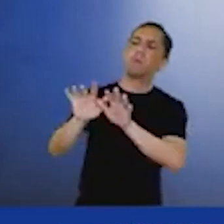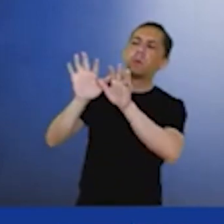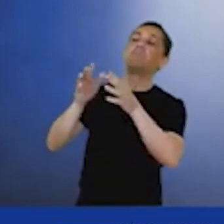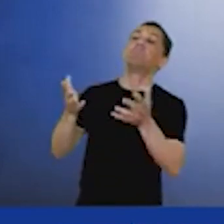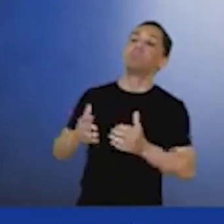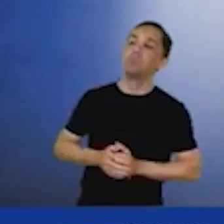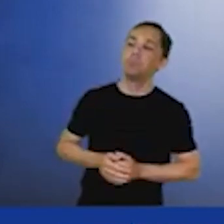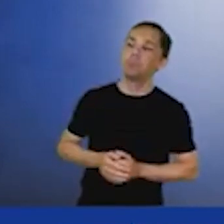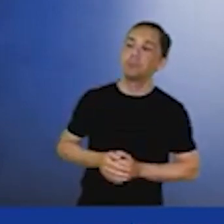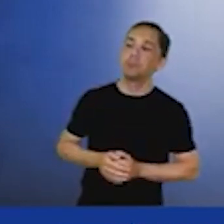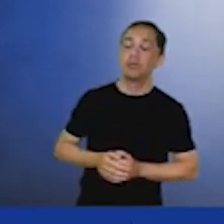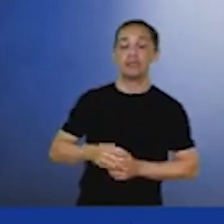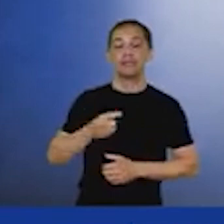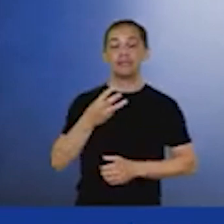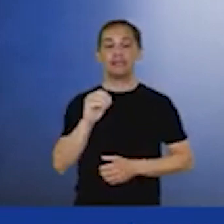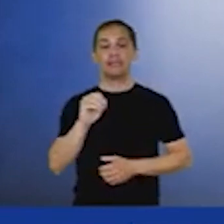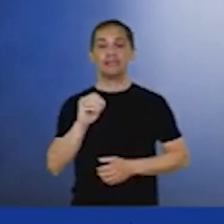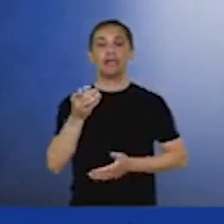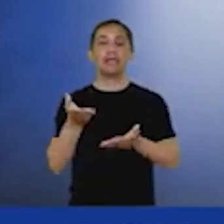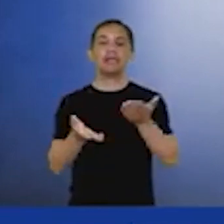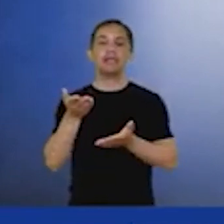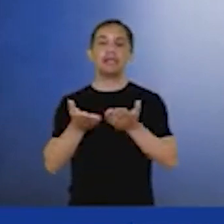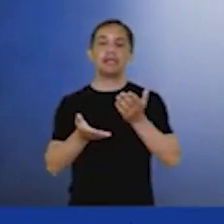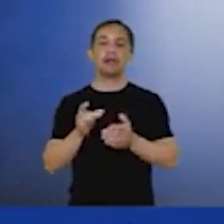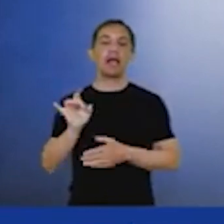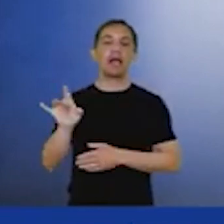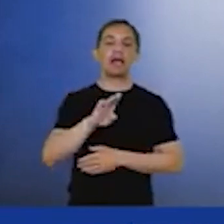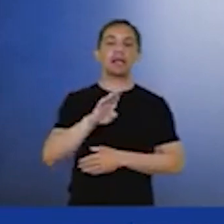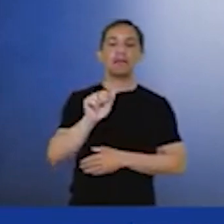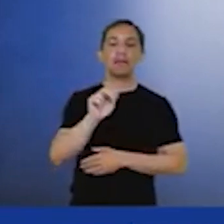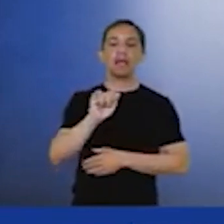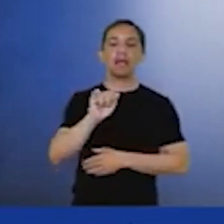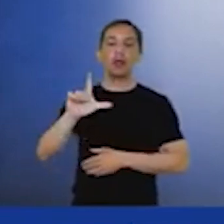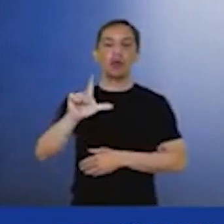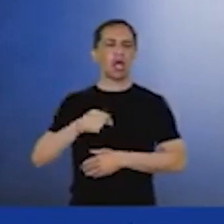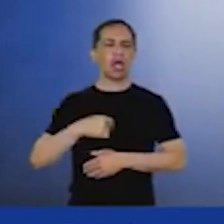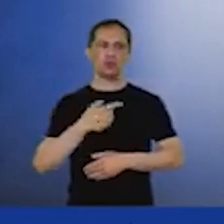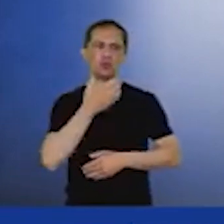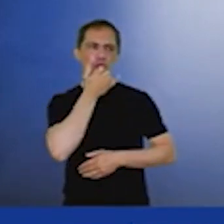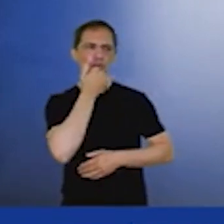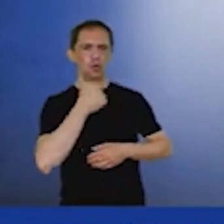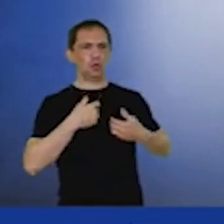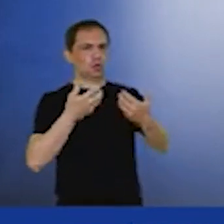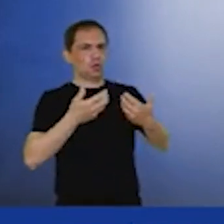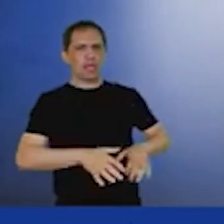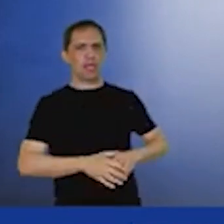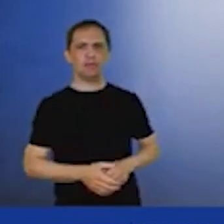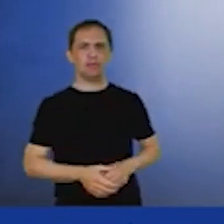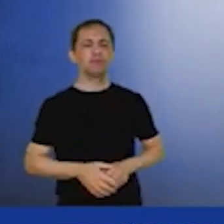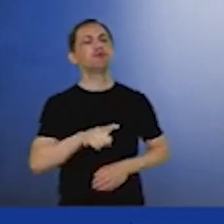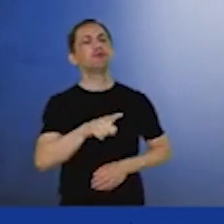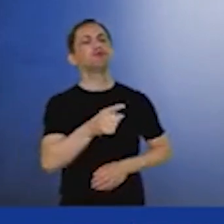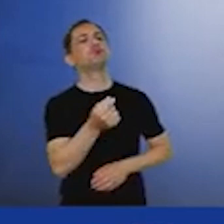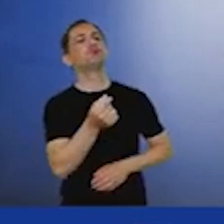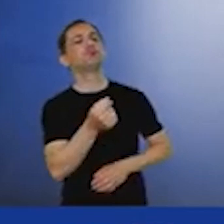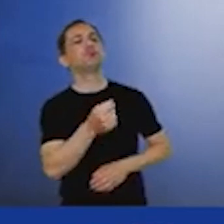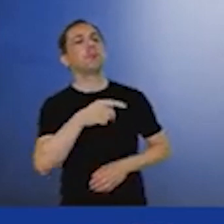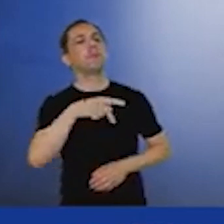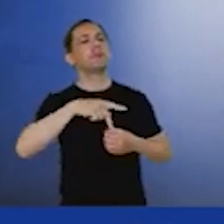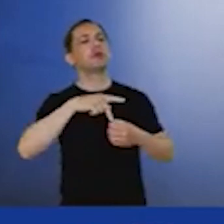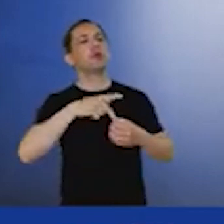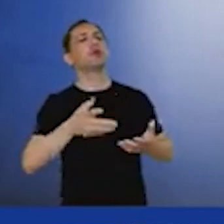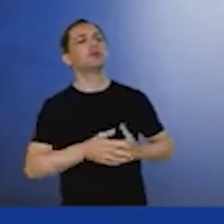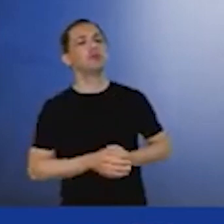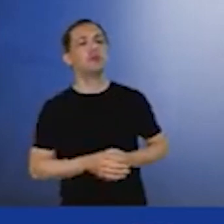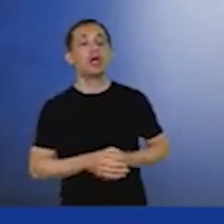petróleo emitiu 30 quilos por barril. Ah, então não quero. Você aí, moça bonita, quanto custa seu petróleo? Ah, meu petróleo custa